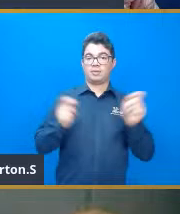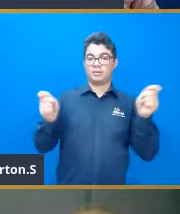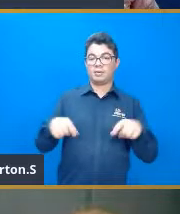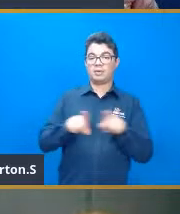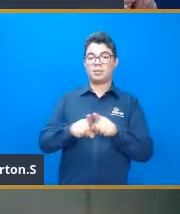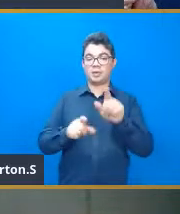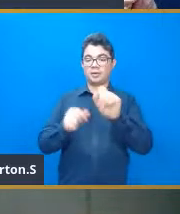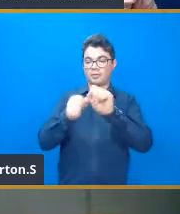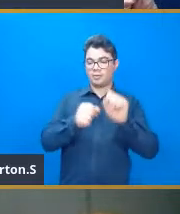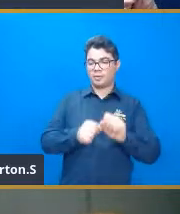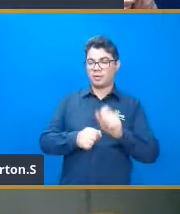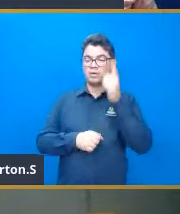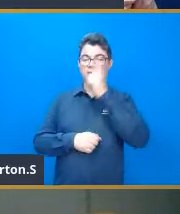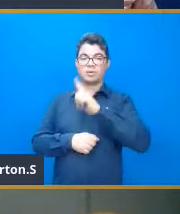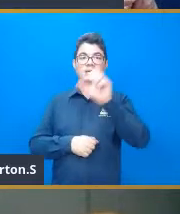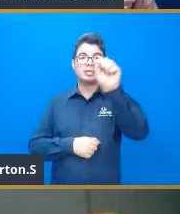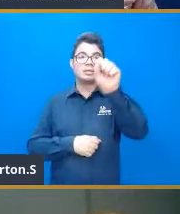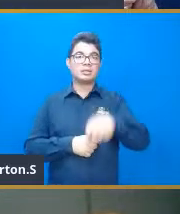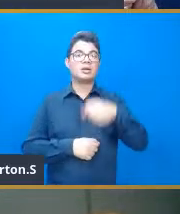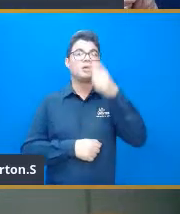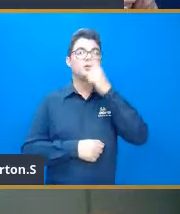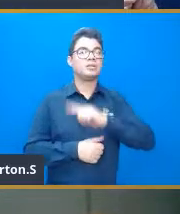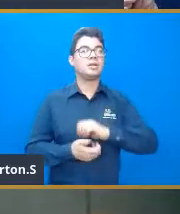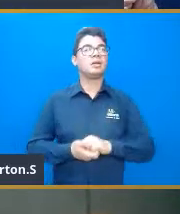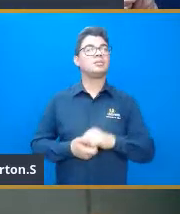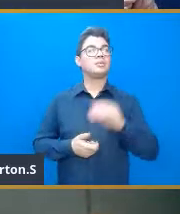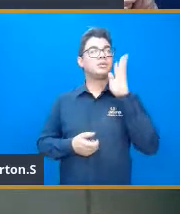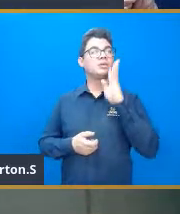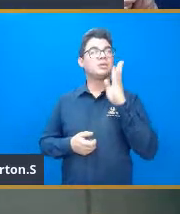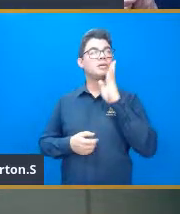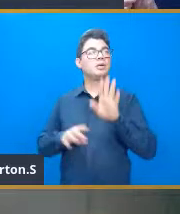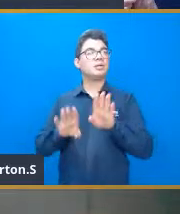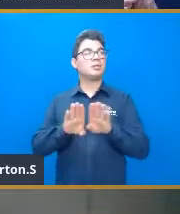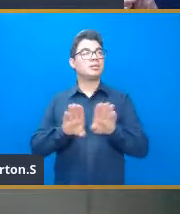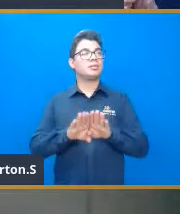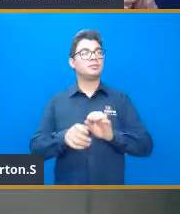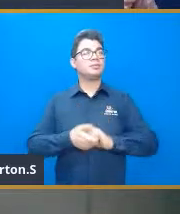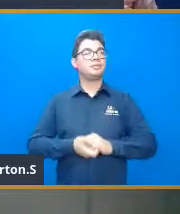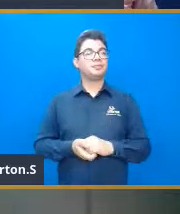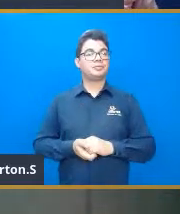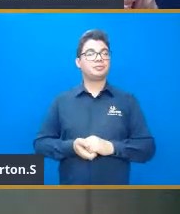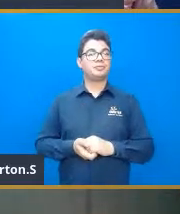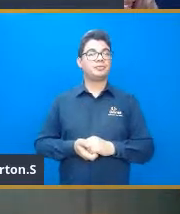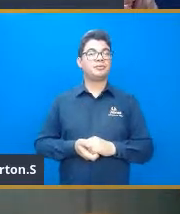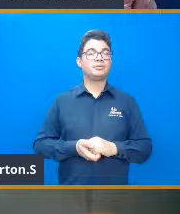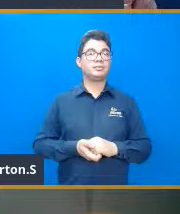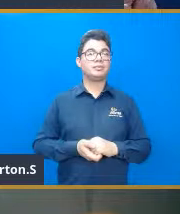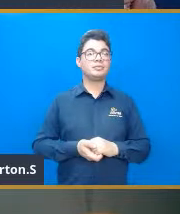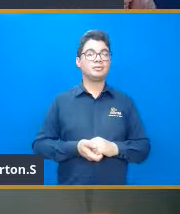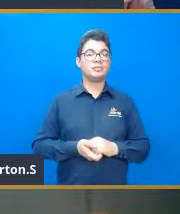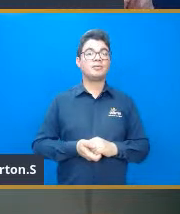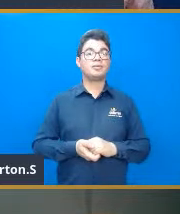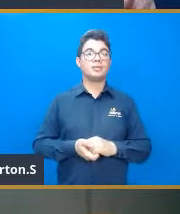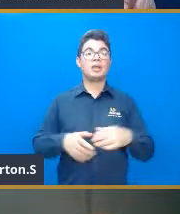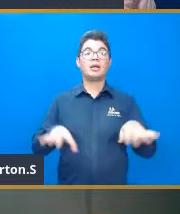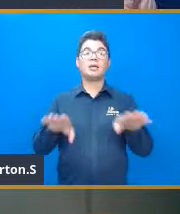fazer sim. Então, muito legal. Puxa, bacana. E é bacana que, assim, essas participações...